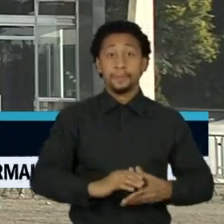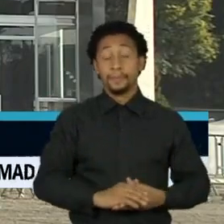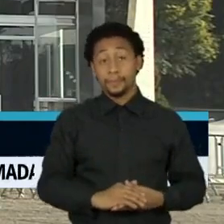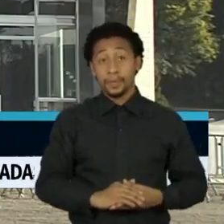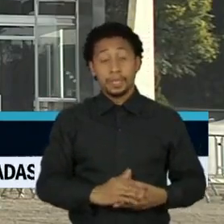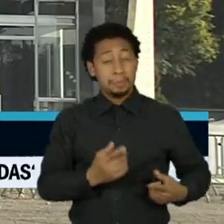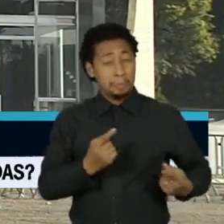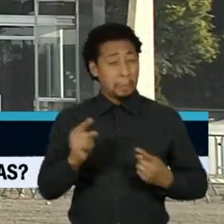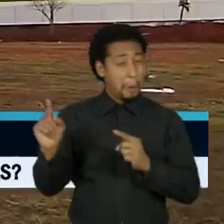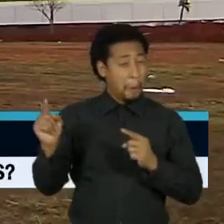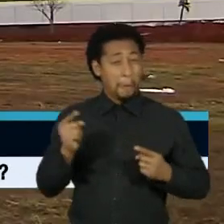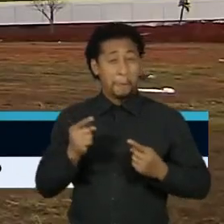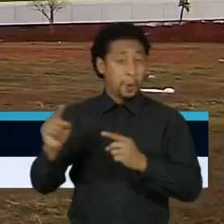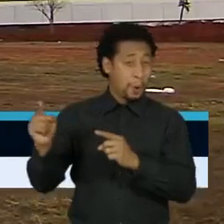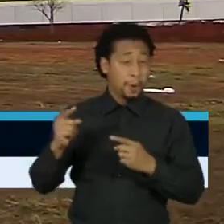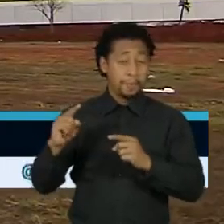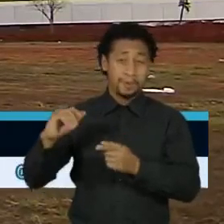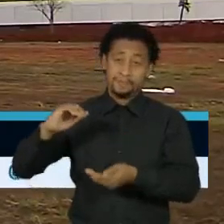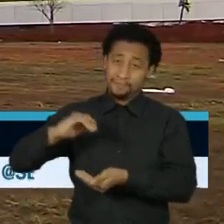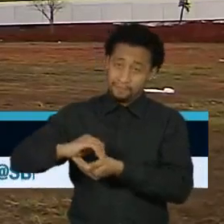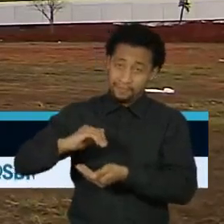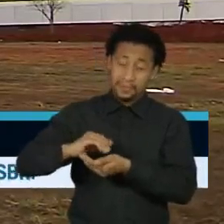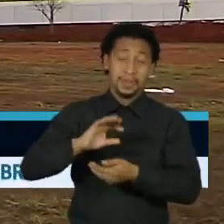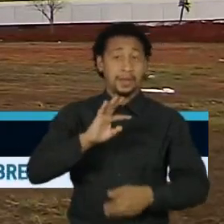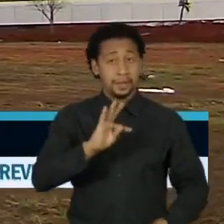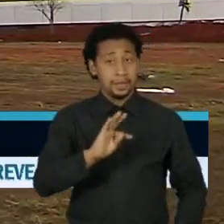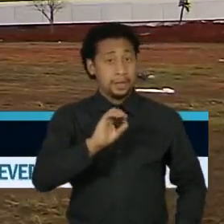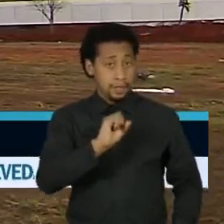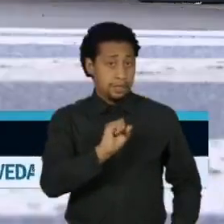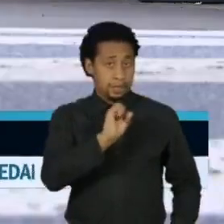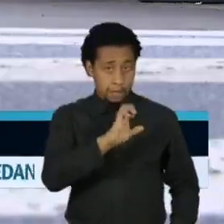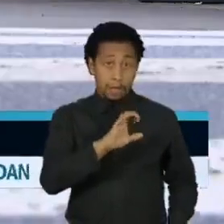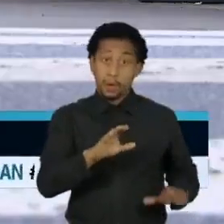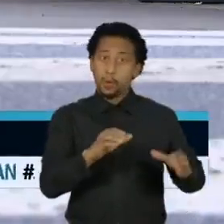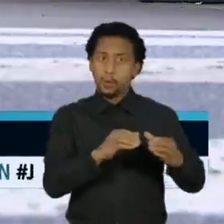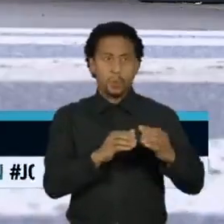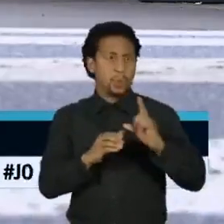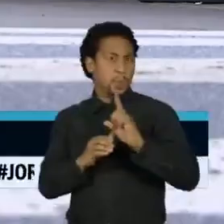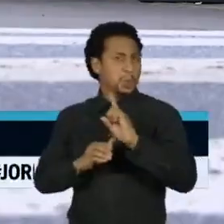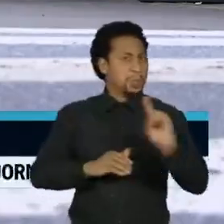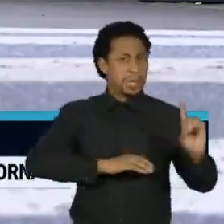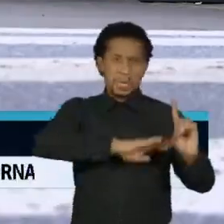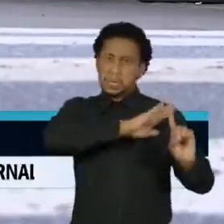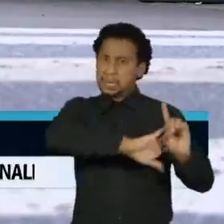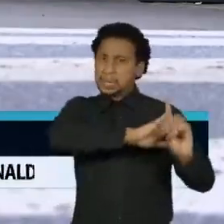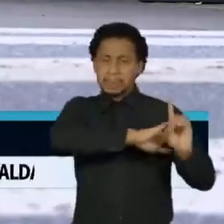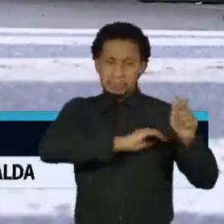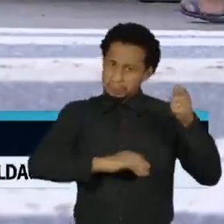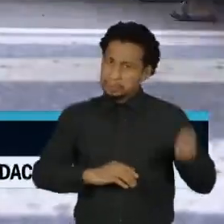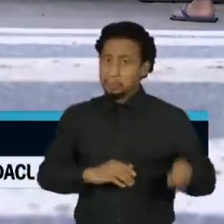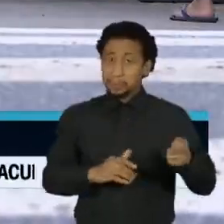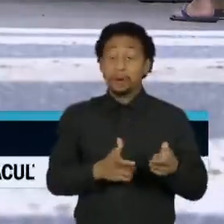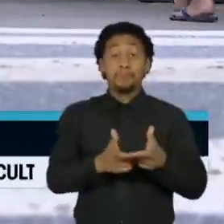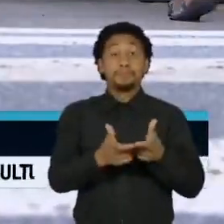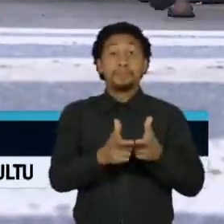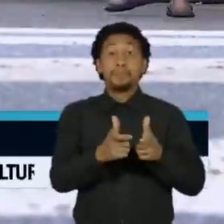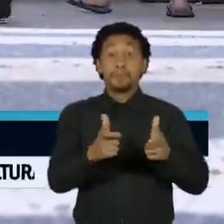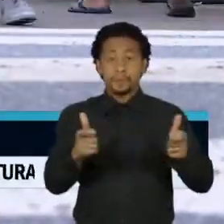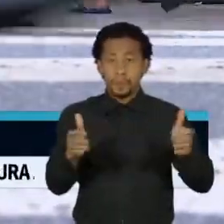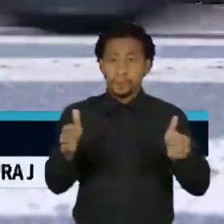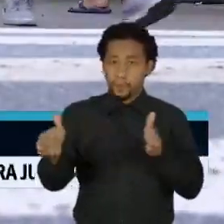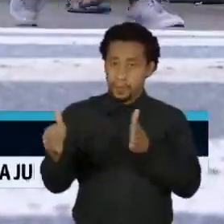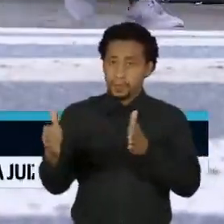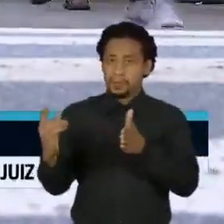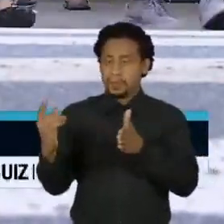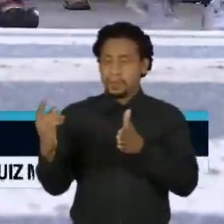ministros do STF e TSE por grupos de extrema direita cresceram no primeiro semestre, com aumento de quase 300